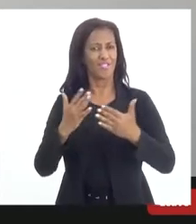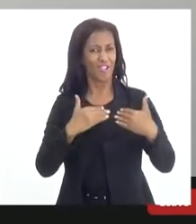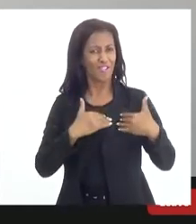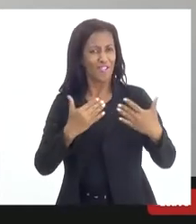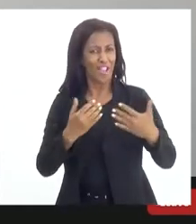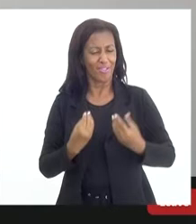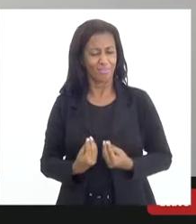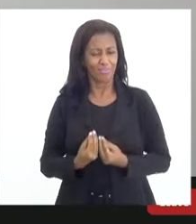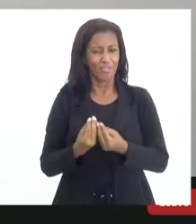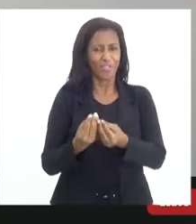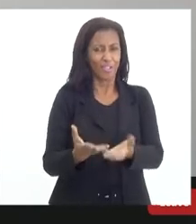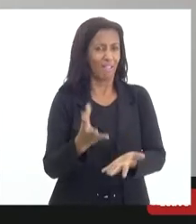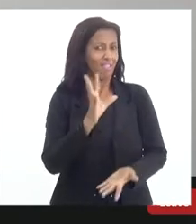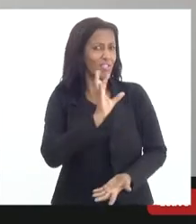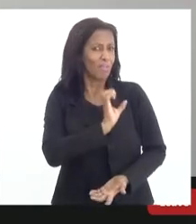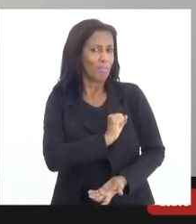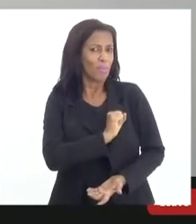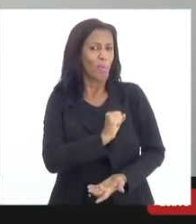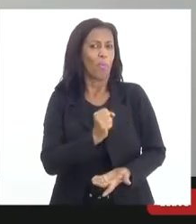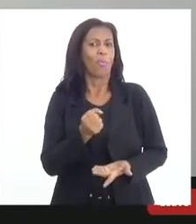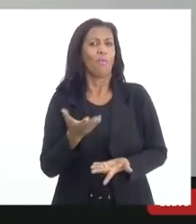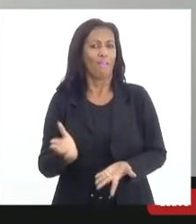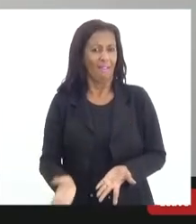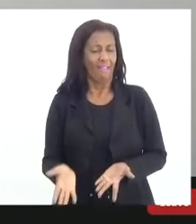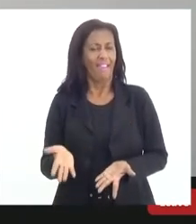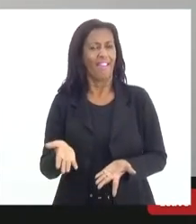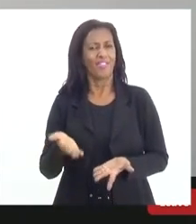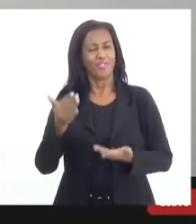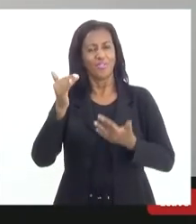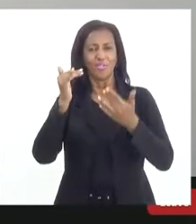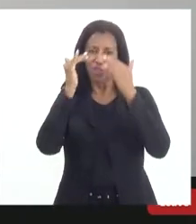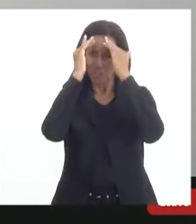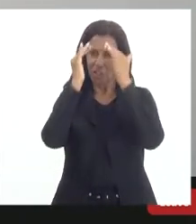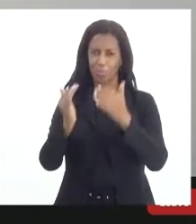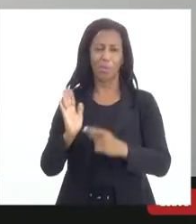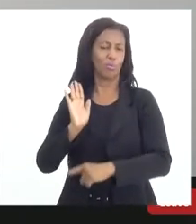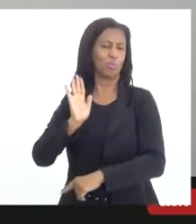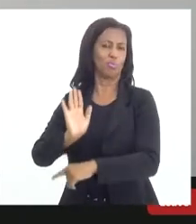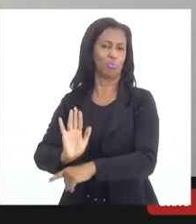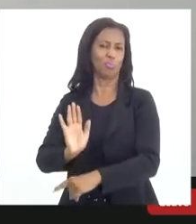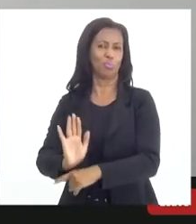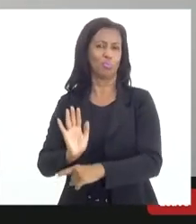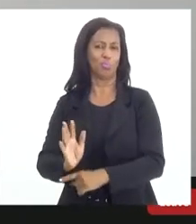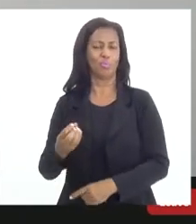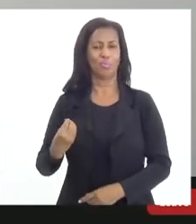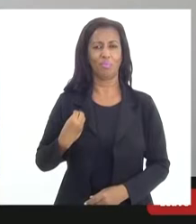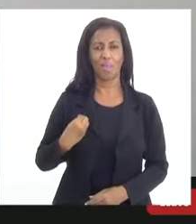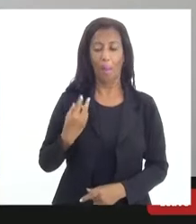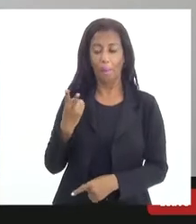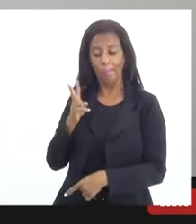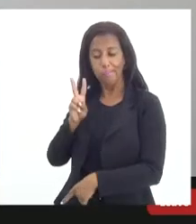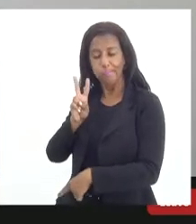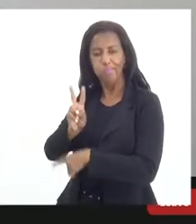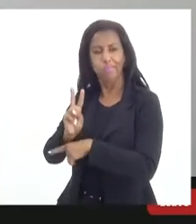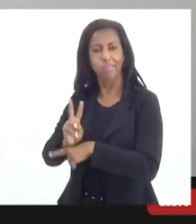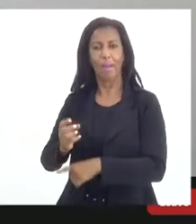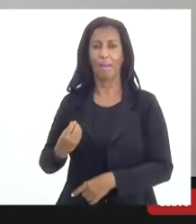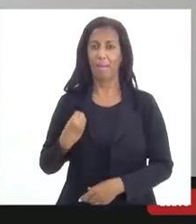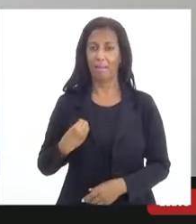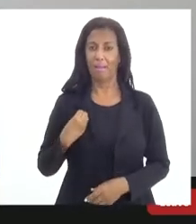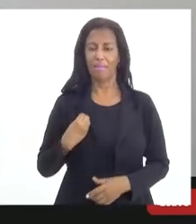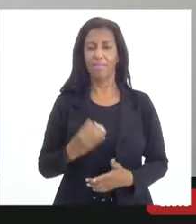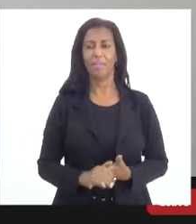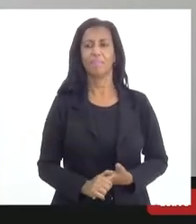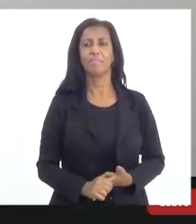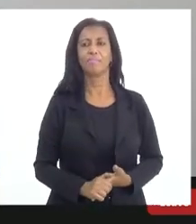gesto de amor, é um gesto de solidariedade, é um gesto de defesa da vida, de proteção à vida e o procedimento